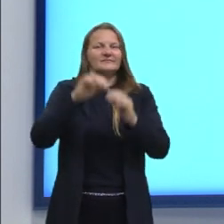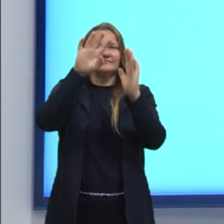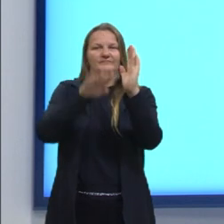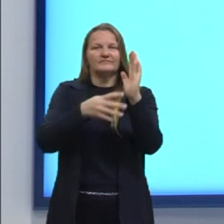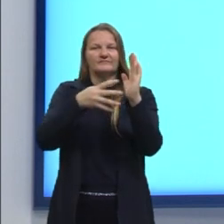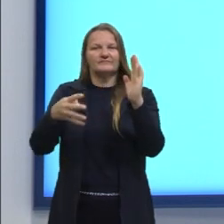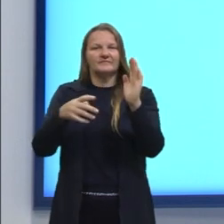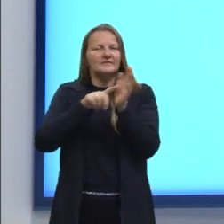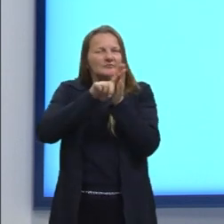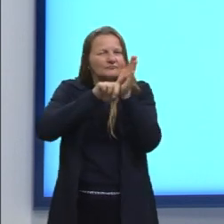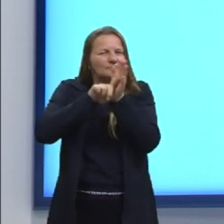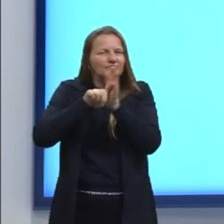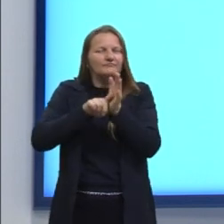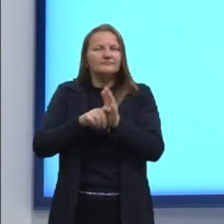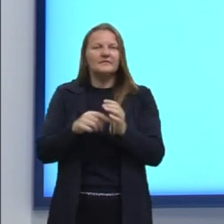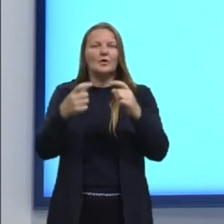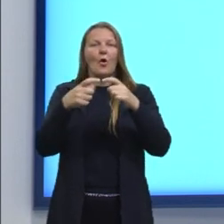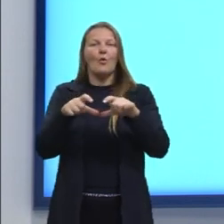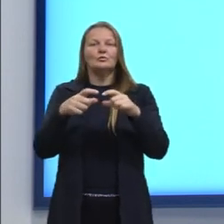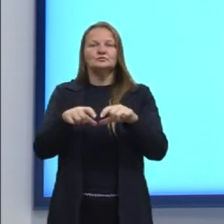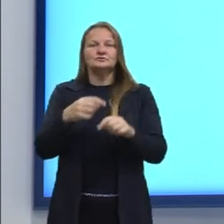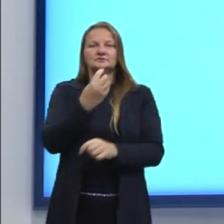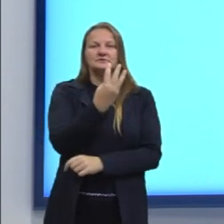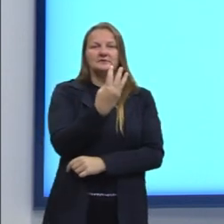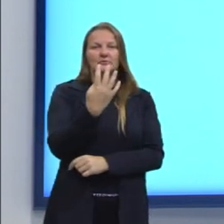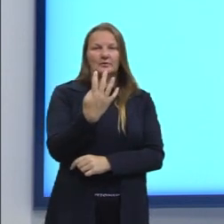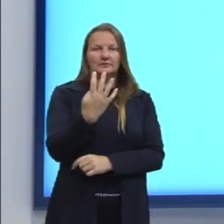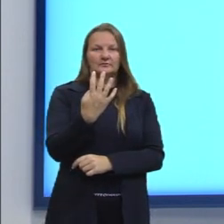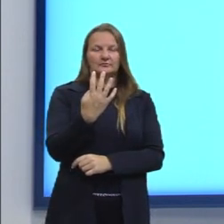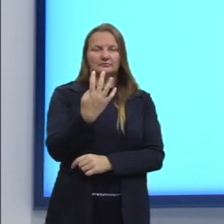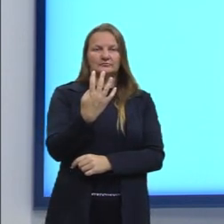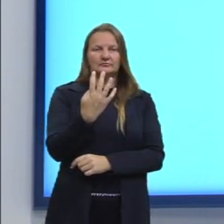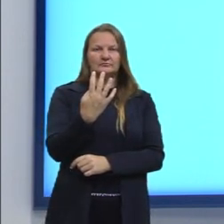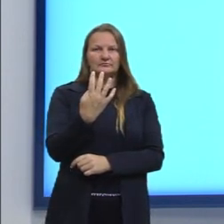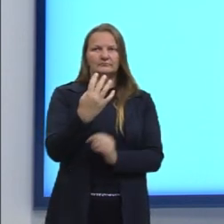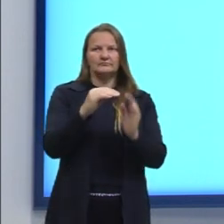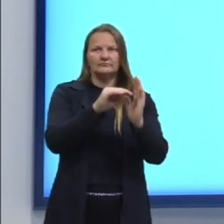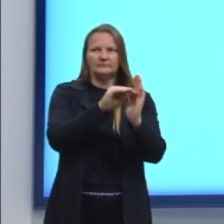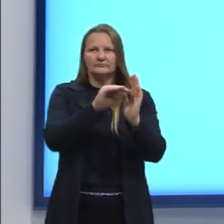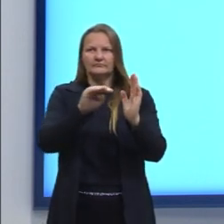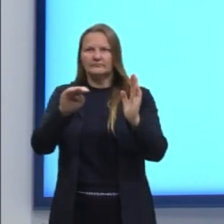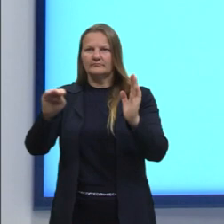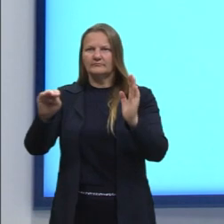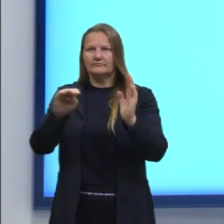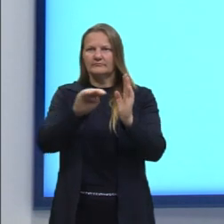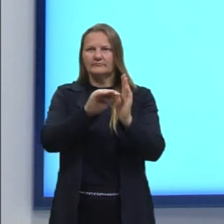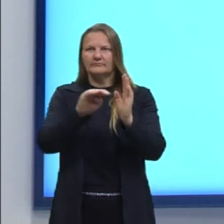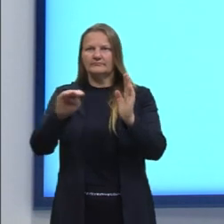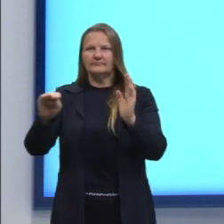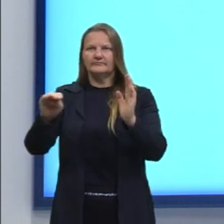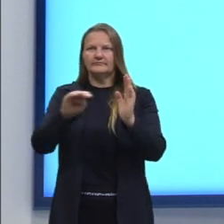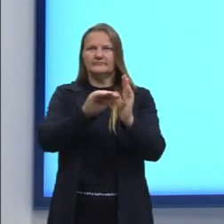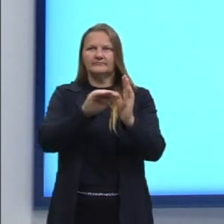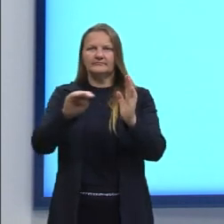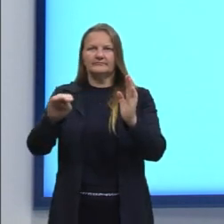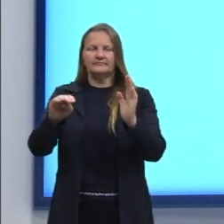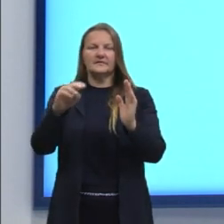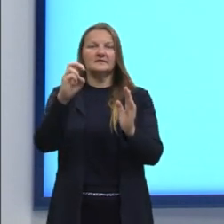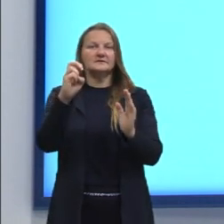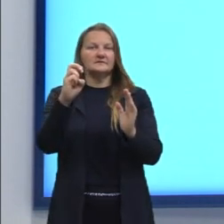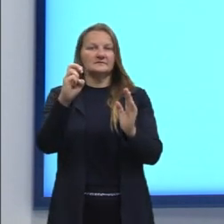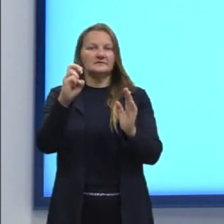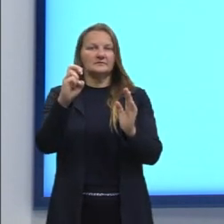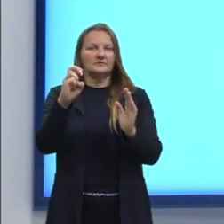Primeira coisa, localizar na tabela 34 anos de serviço, nós temos 5